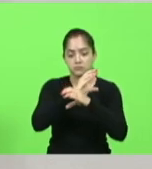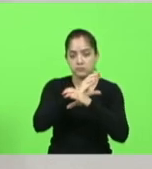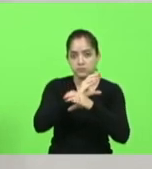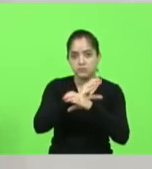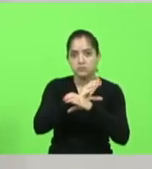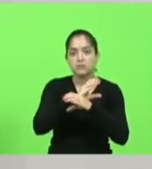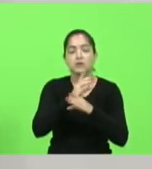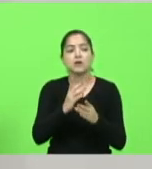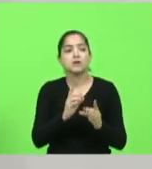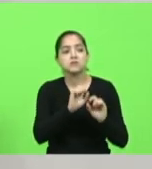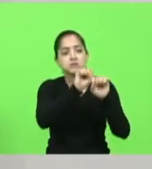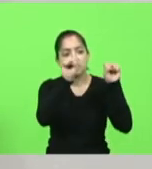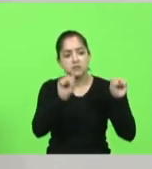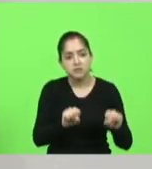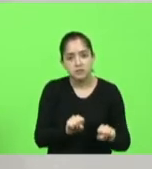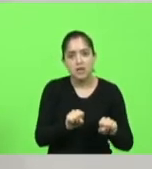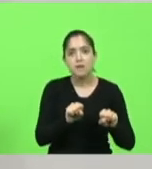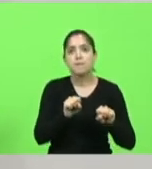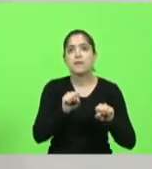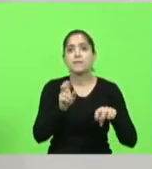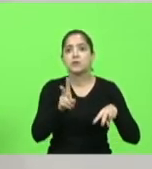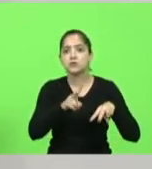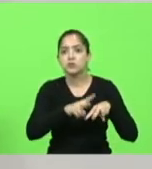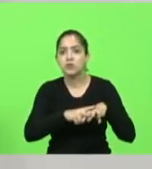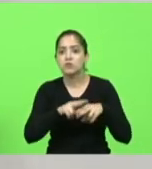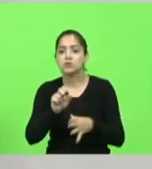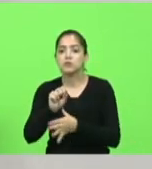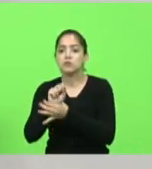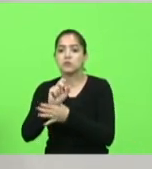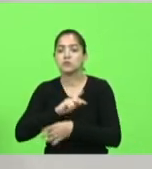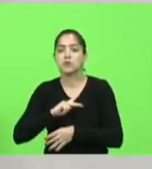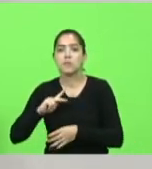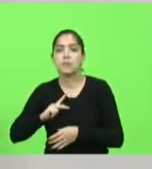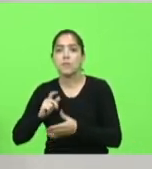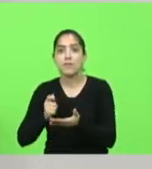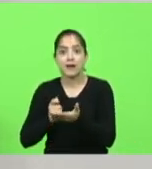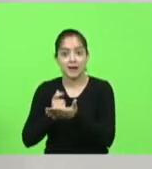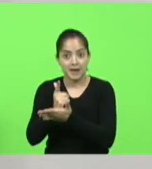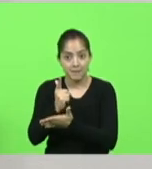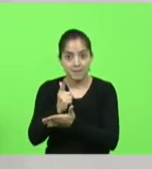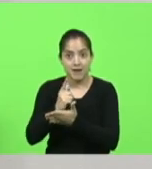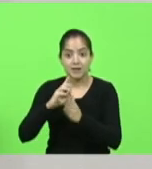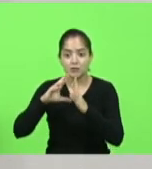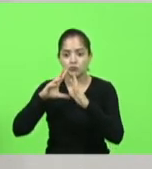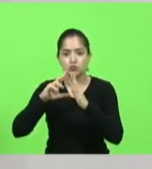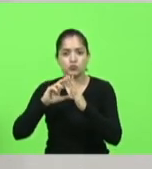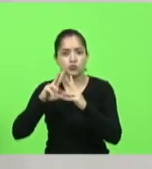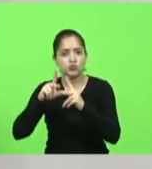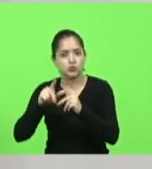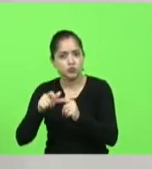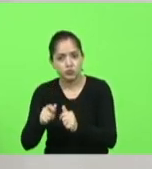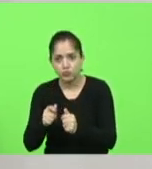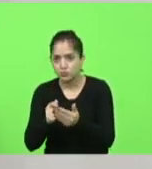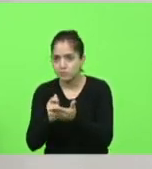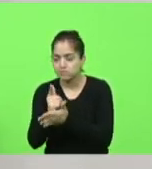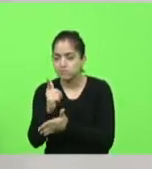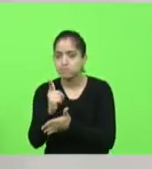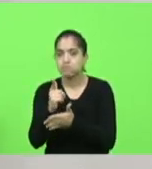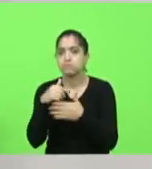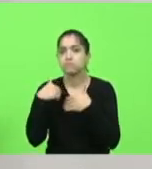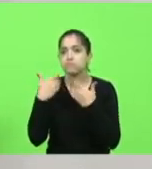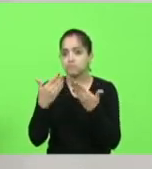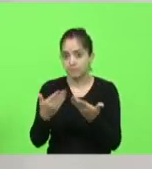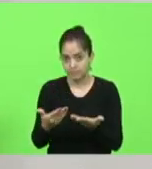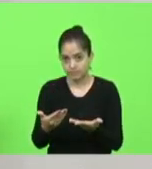prisional, a segurança pública, pagaram previdência integral, como era para receber a